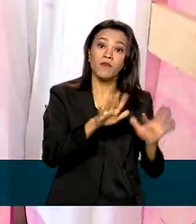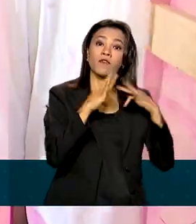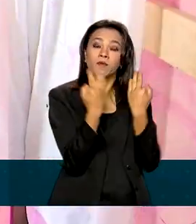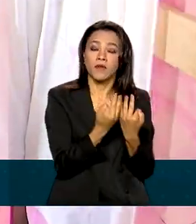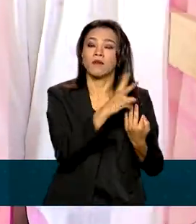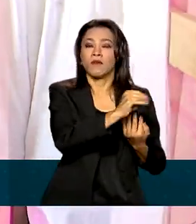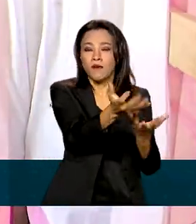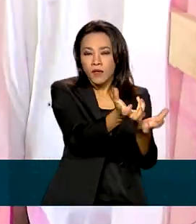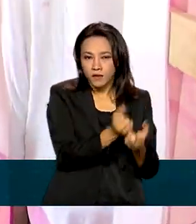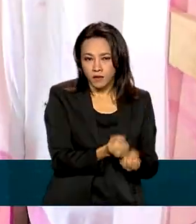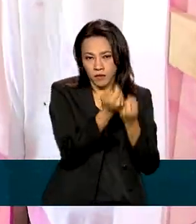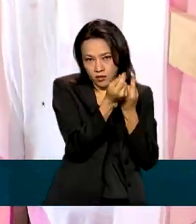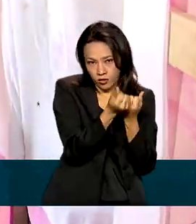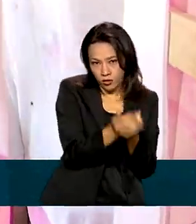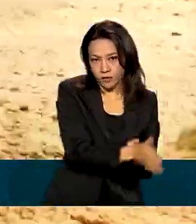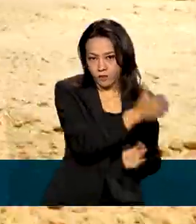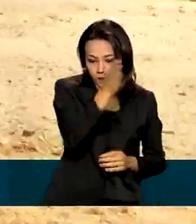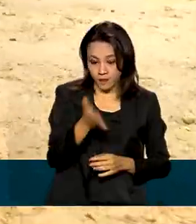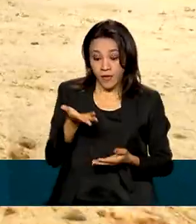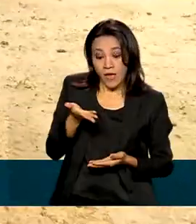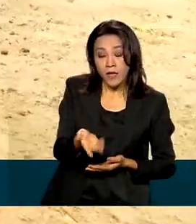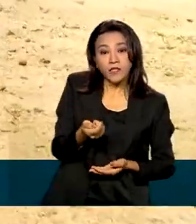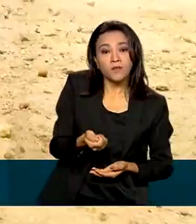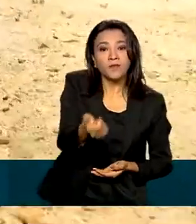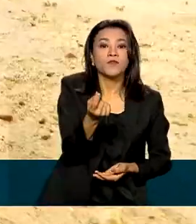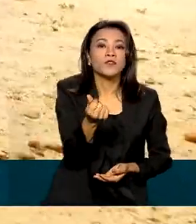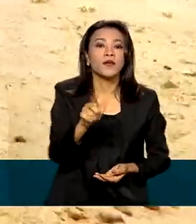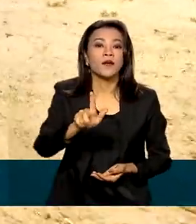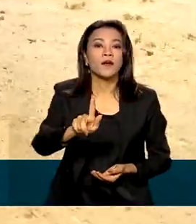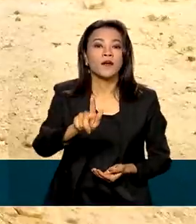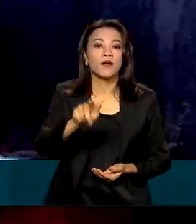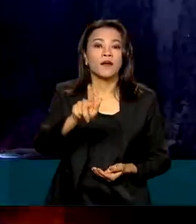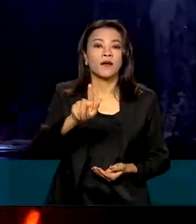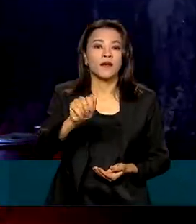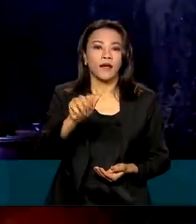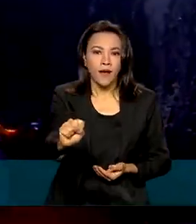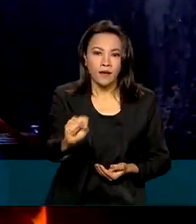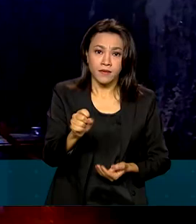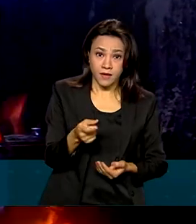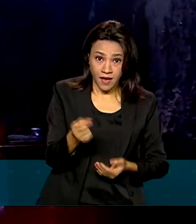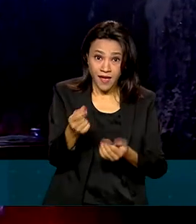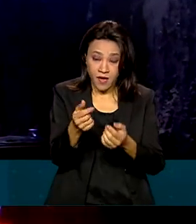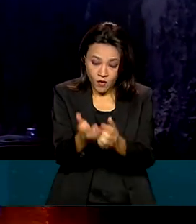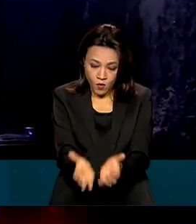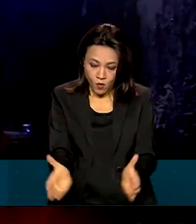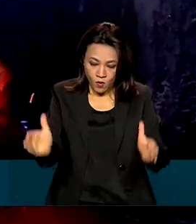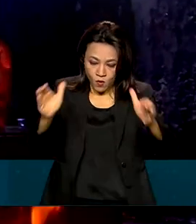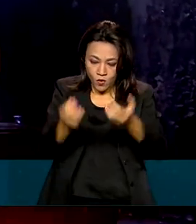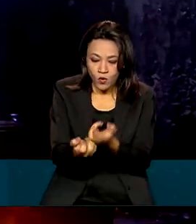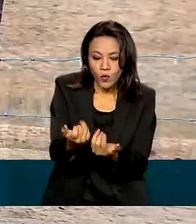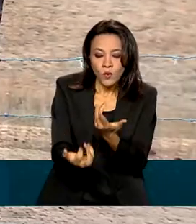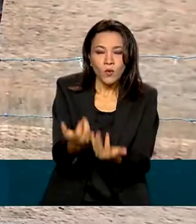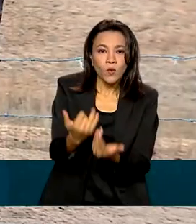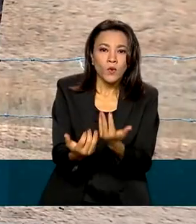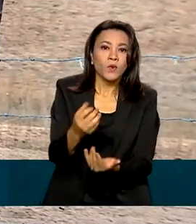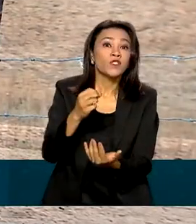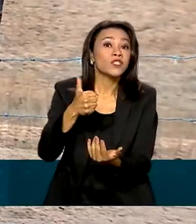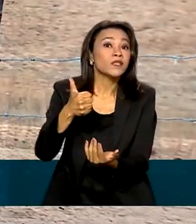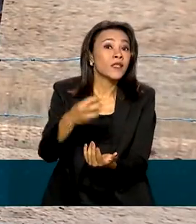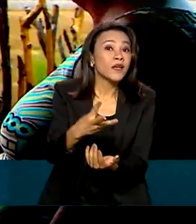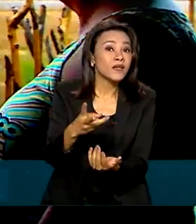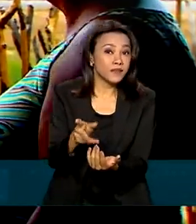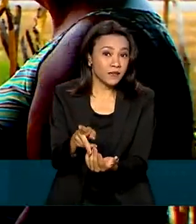econômica e social. Já em relação ao auxílio gás, equivale ao valor da média nacional do botijão de gás de cozinha de 13 quilos. Nesse caso,